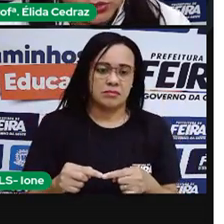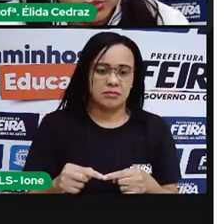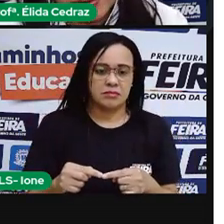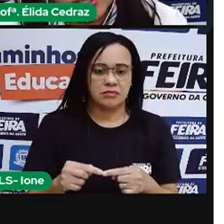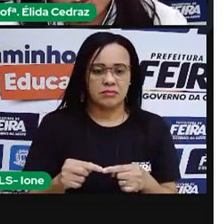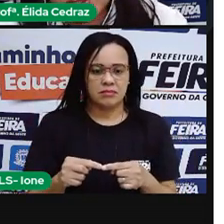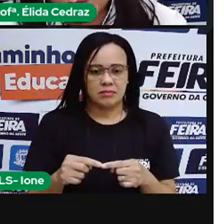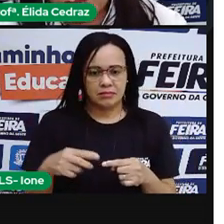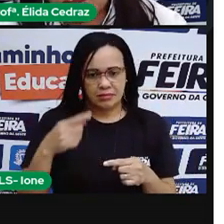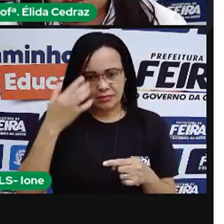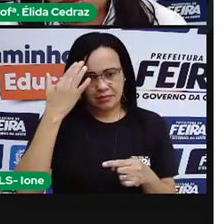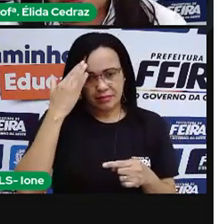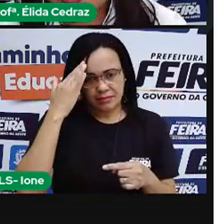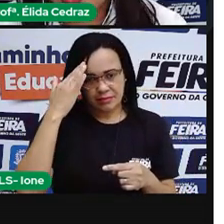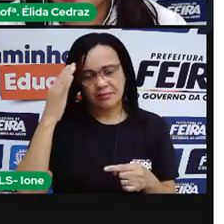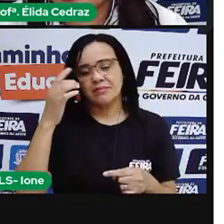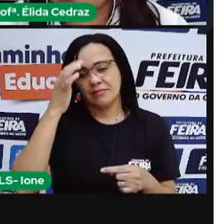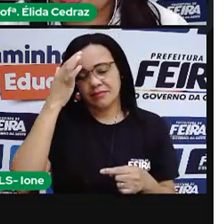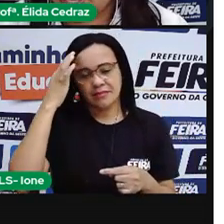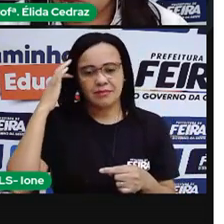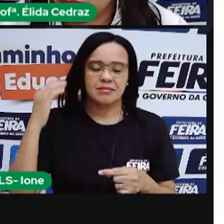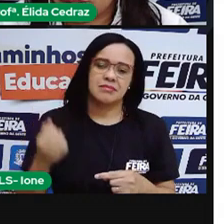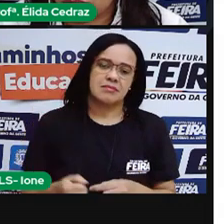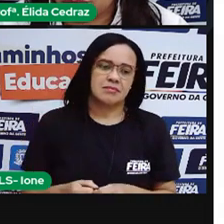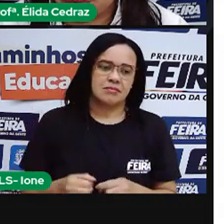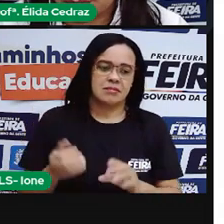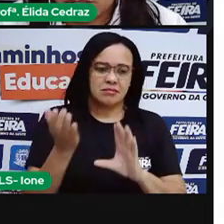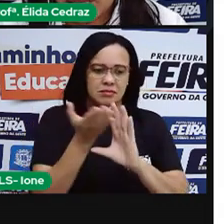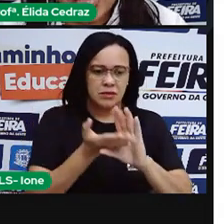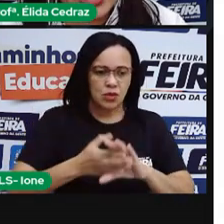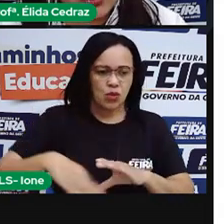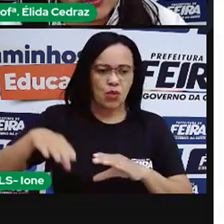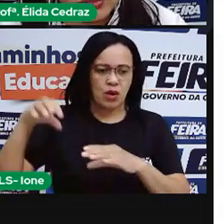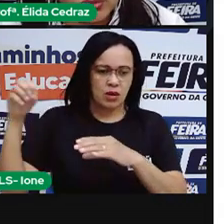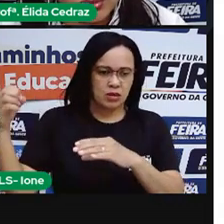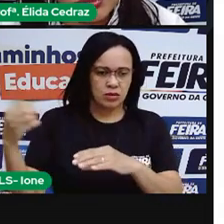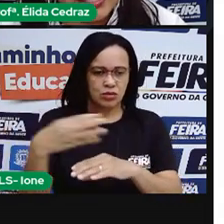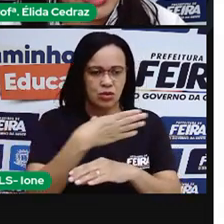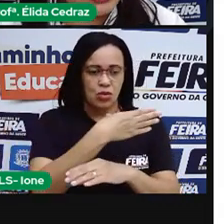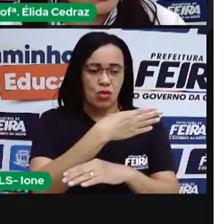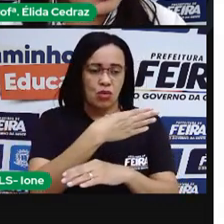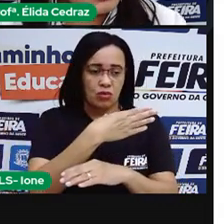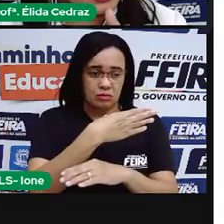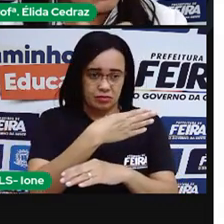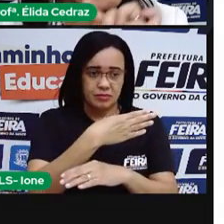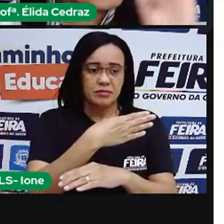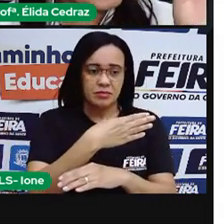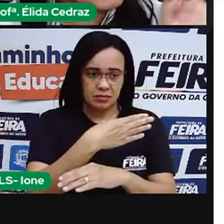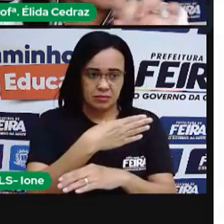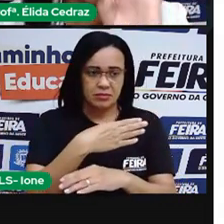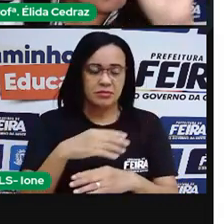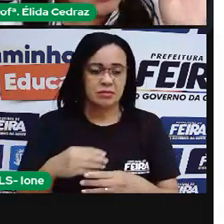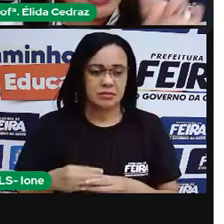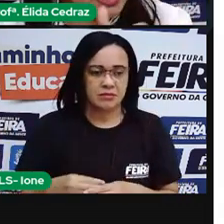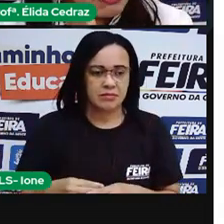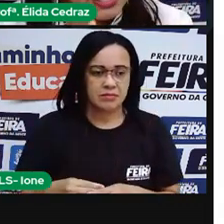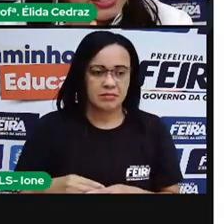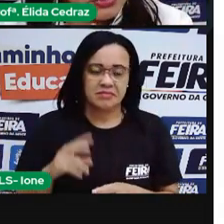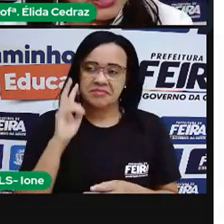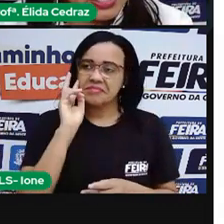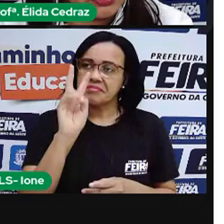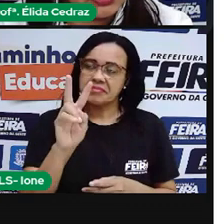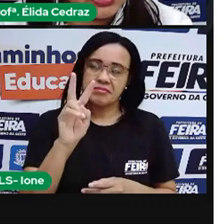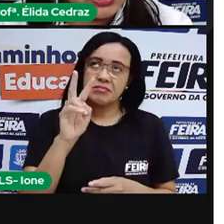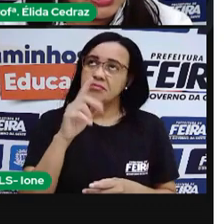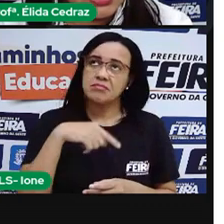Domingoante, vai diminuindo até ficar Lua nova. A Lua nova é a Lua onde a gente não observa